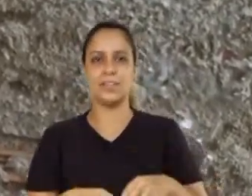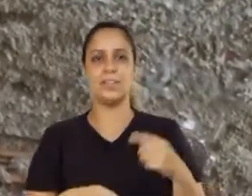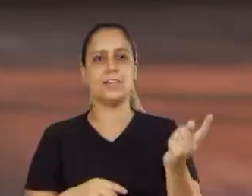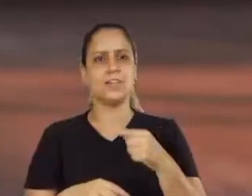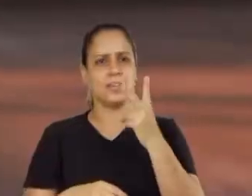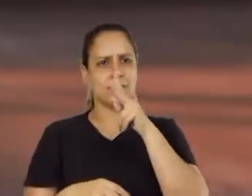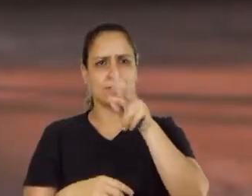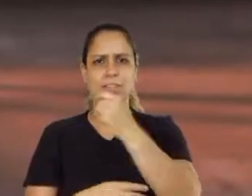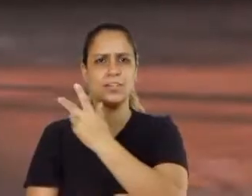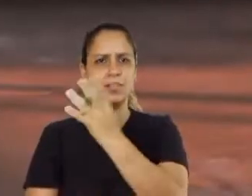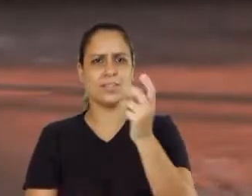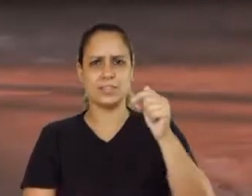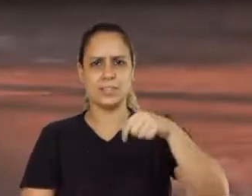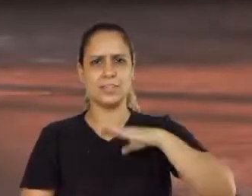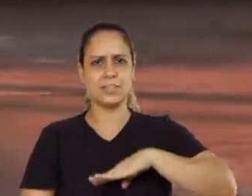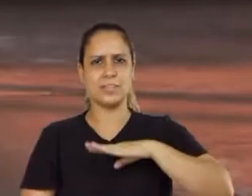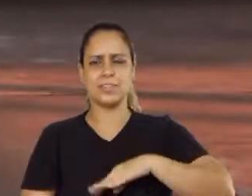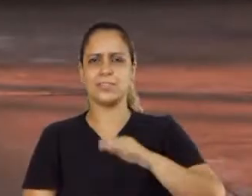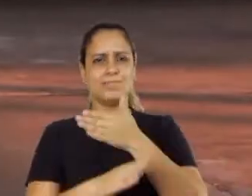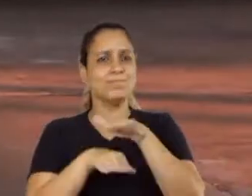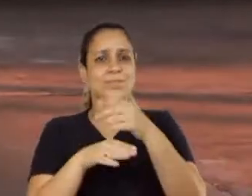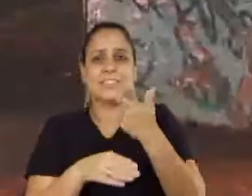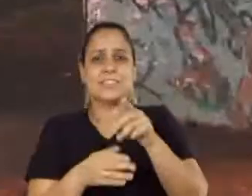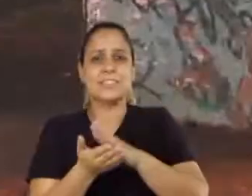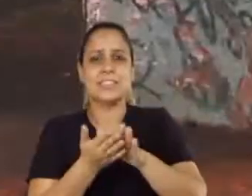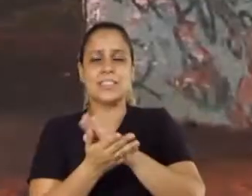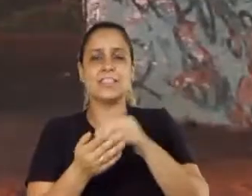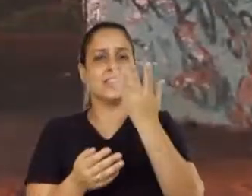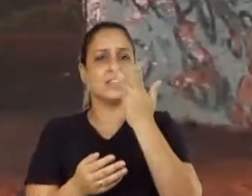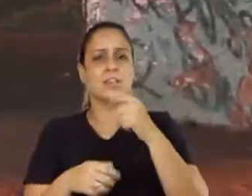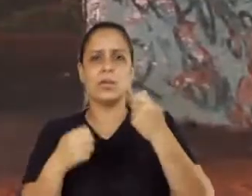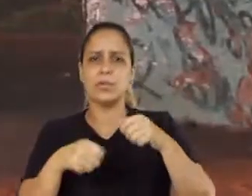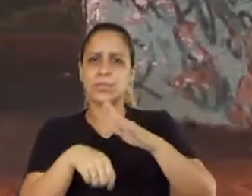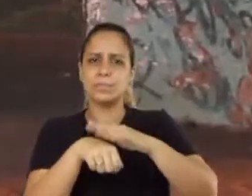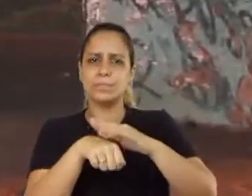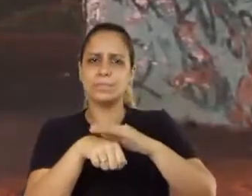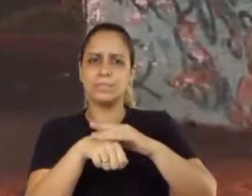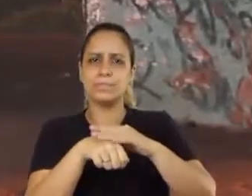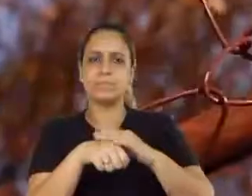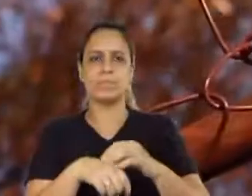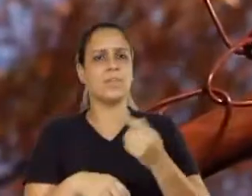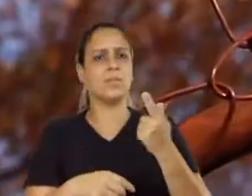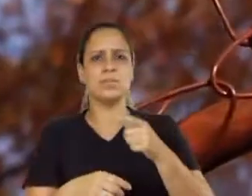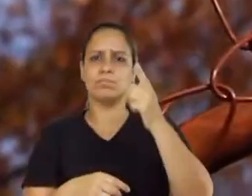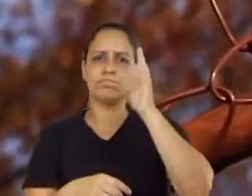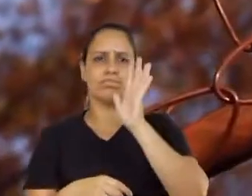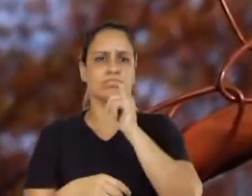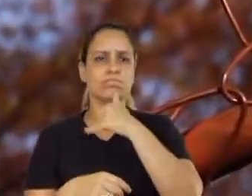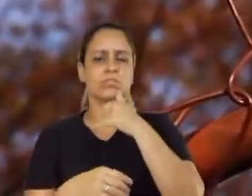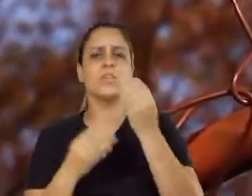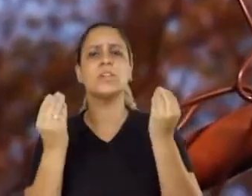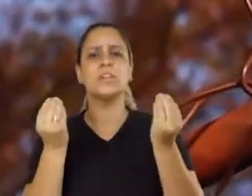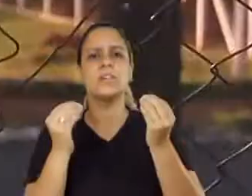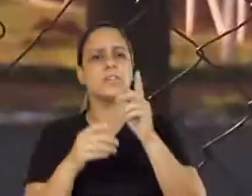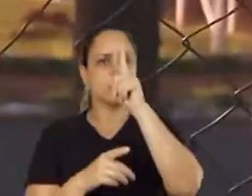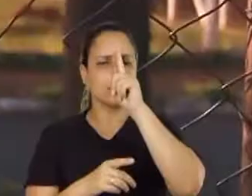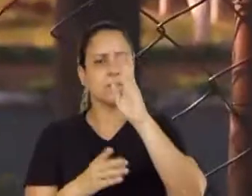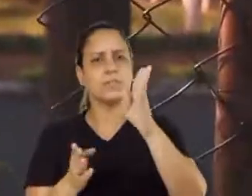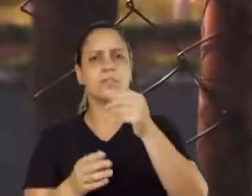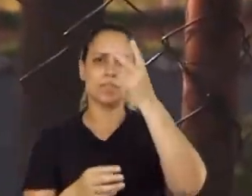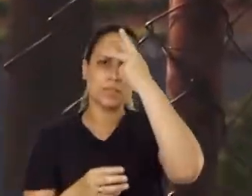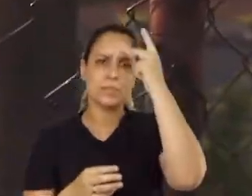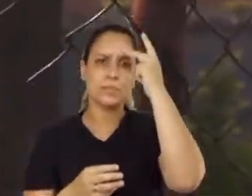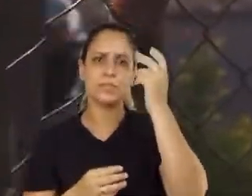pedem isso. Verônica, as quadras e as praças da nossa cidade estão abandonadas. A criançada pode até se machucar. É lamentável.